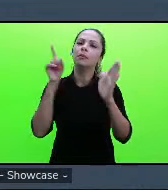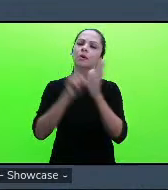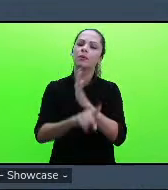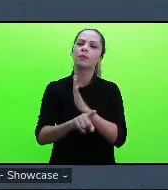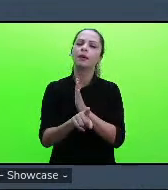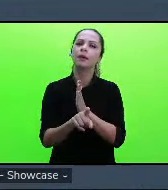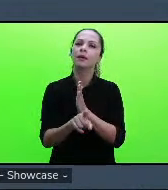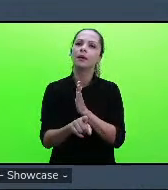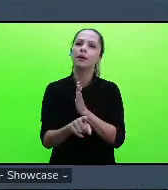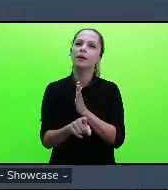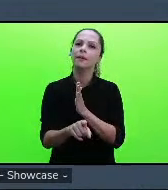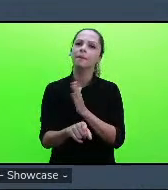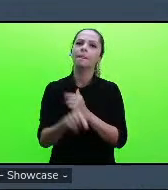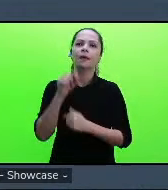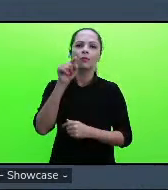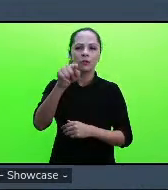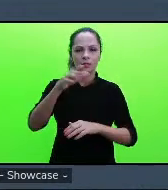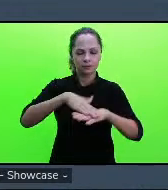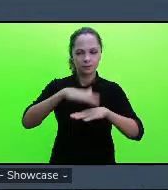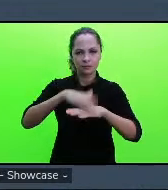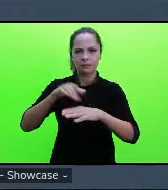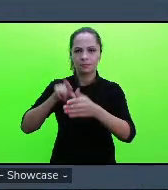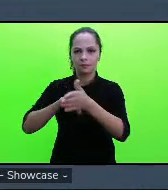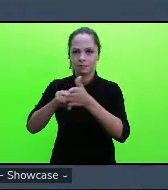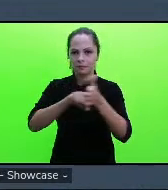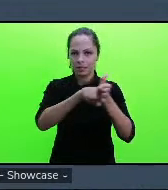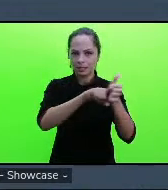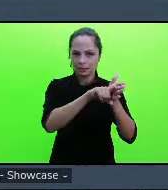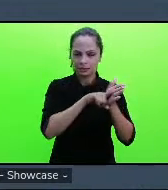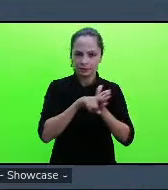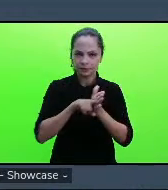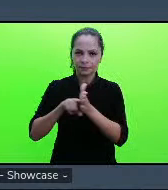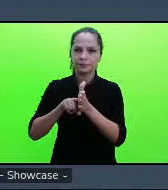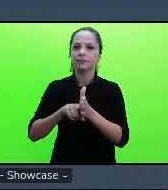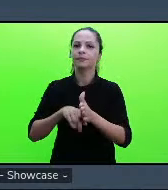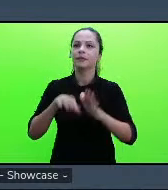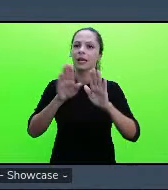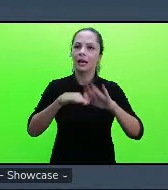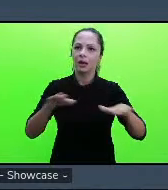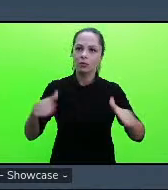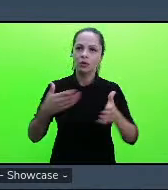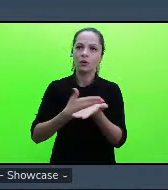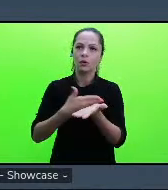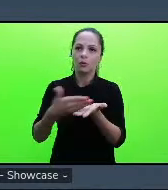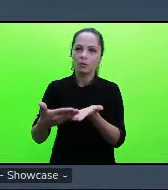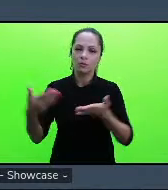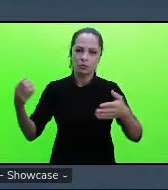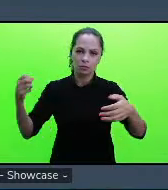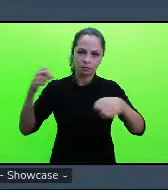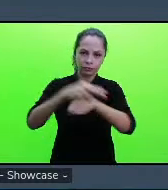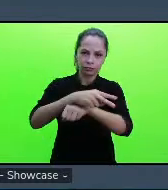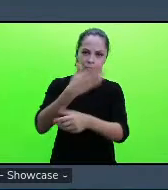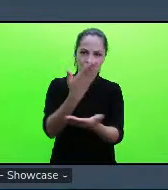toda essa pesquisa de vocês foi feita com os alunos ingressantes com os iniciantes não é isso?